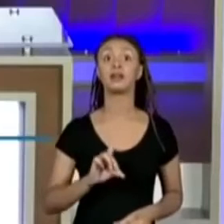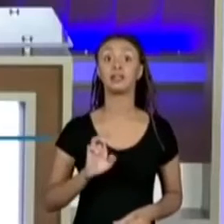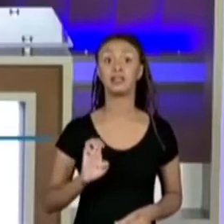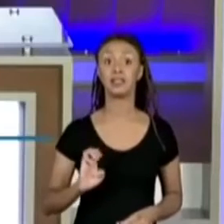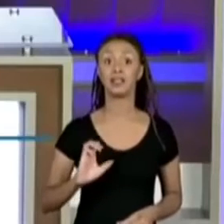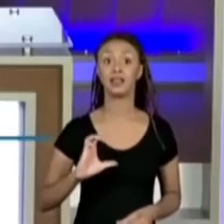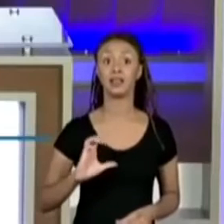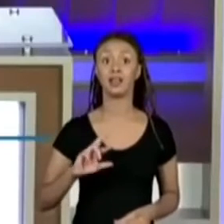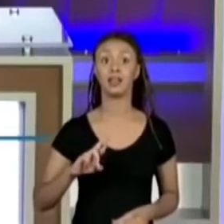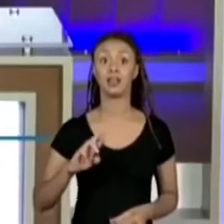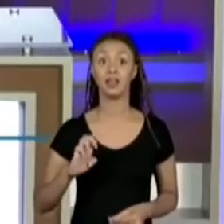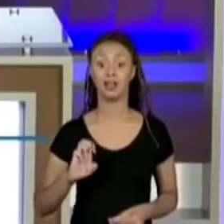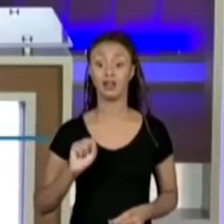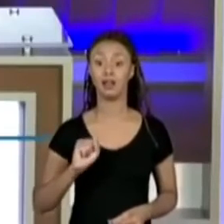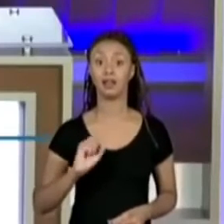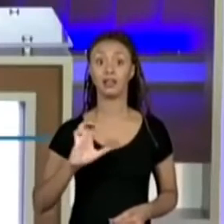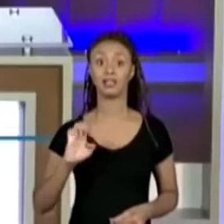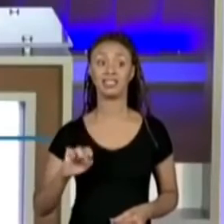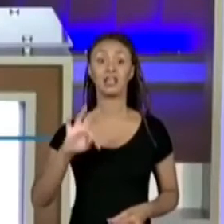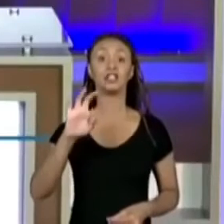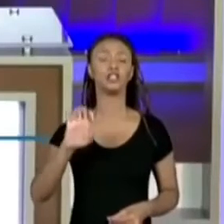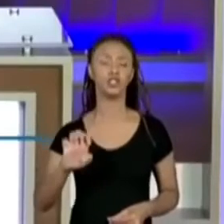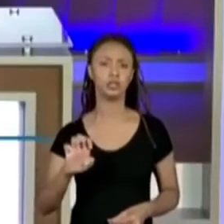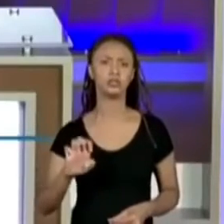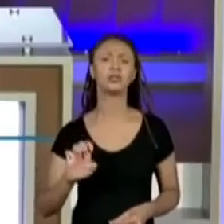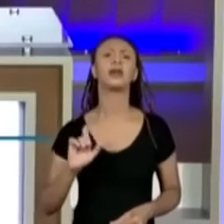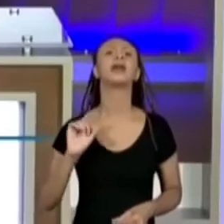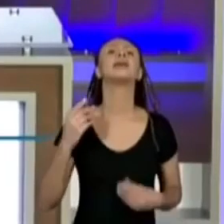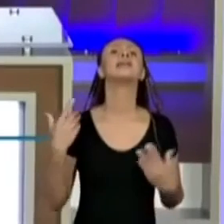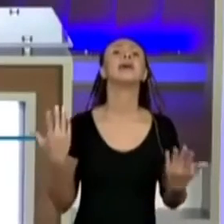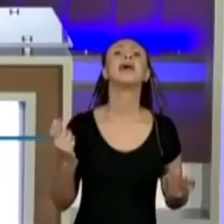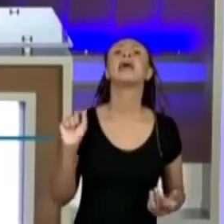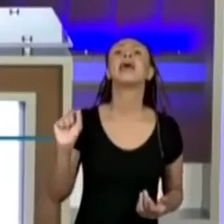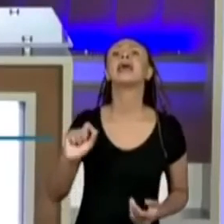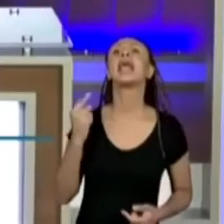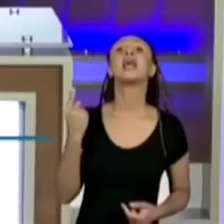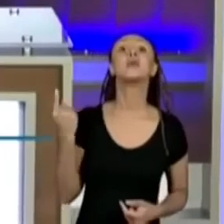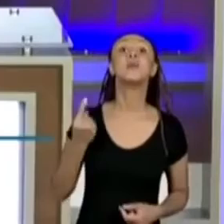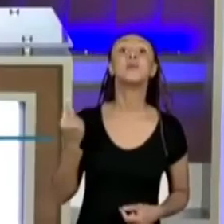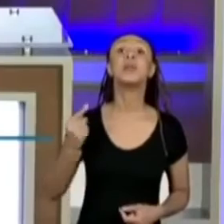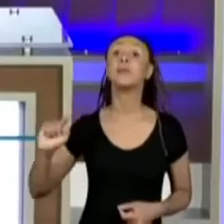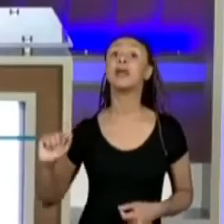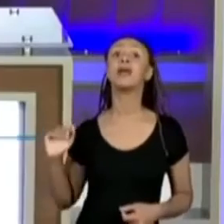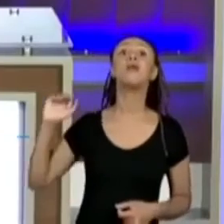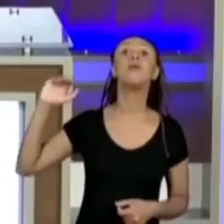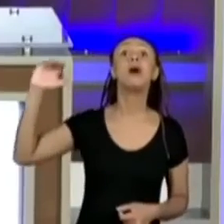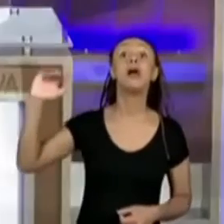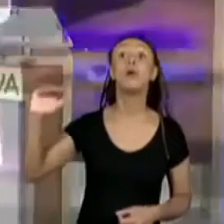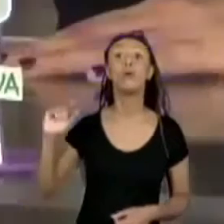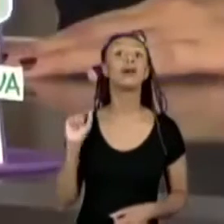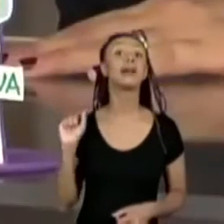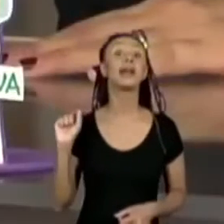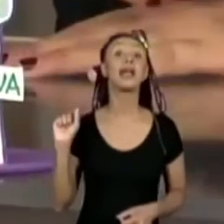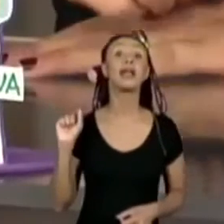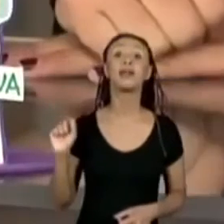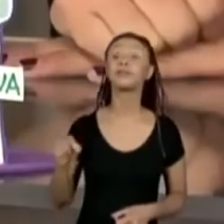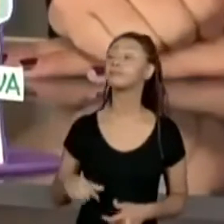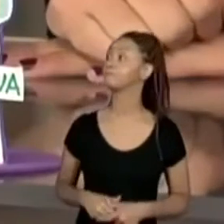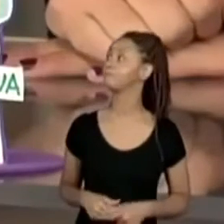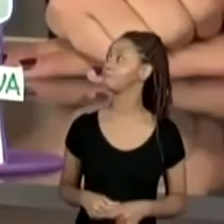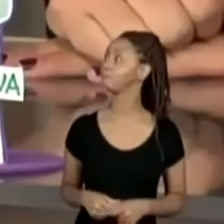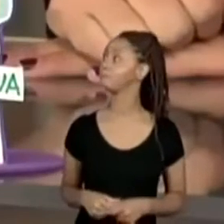Quem começaria a nossa ordem decrescente aqui? Qual dos amigos do João é o maior?